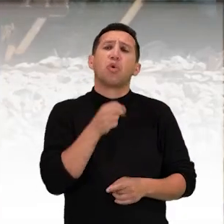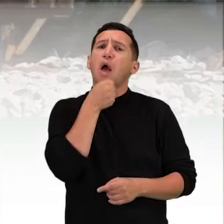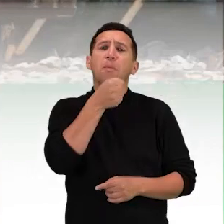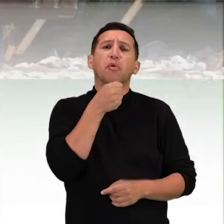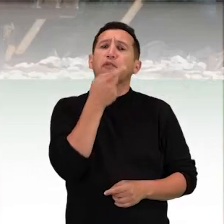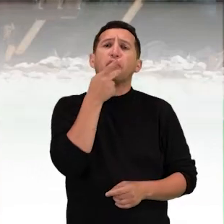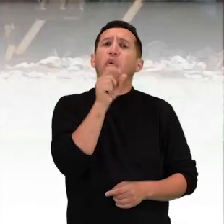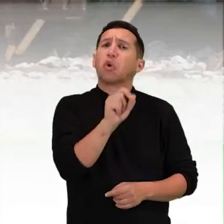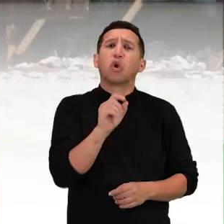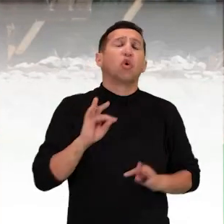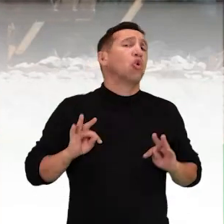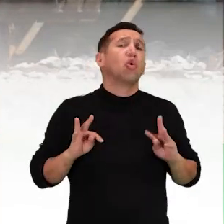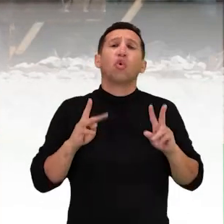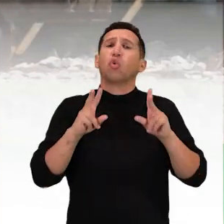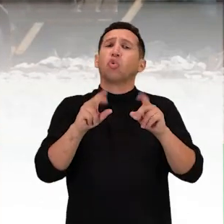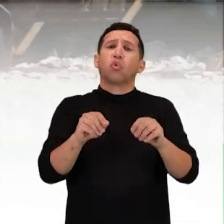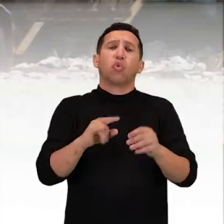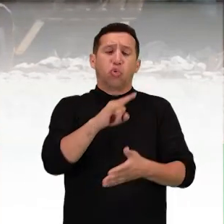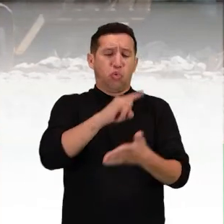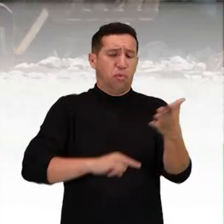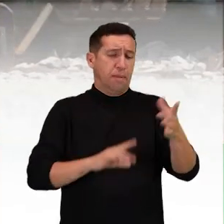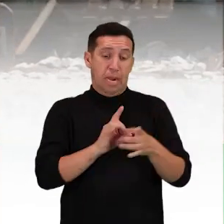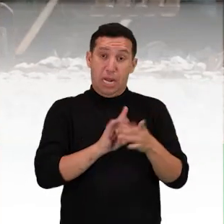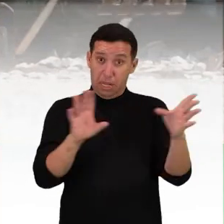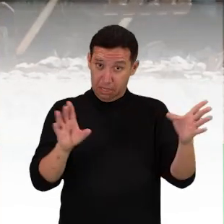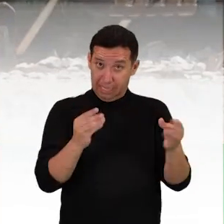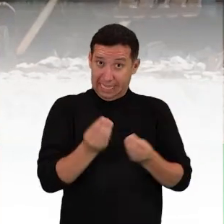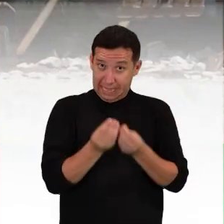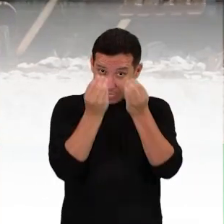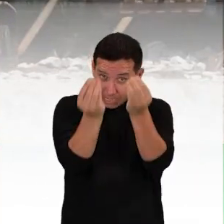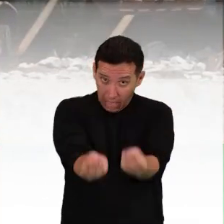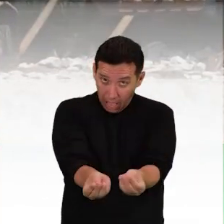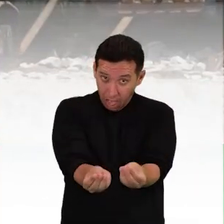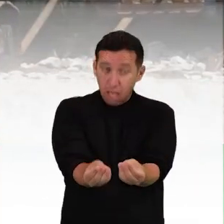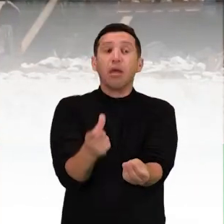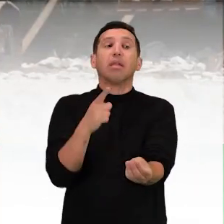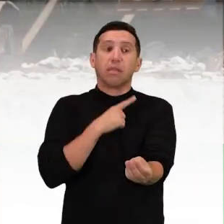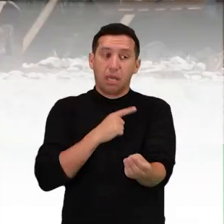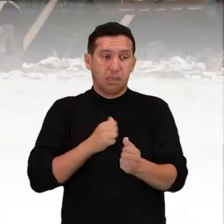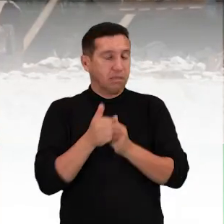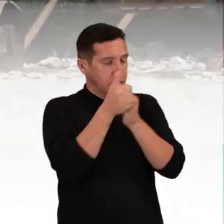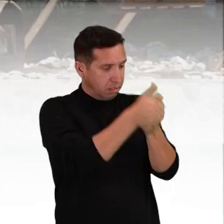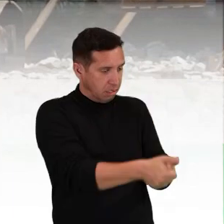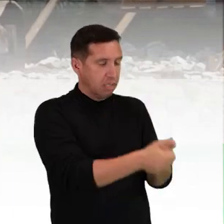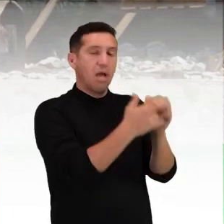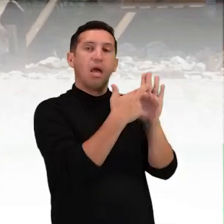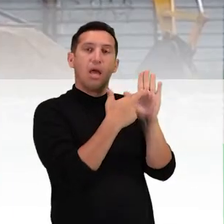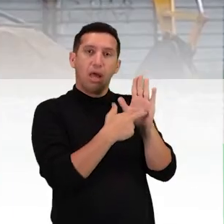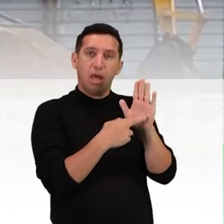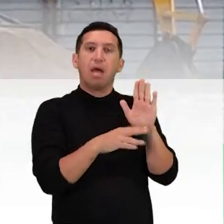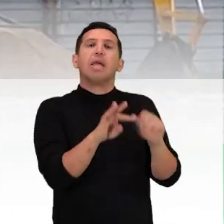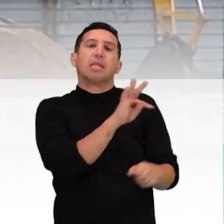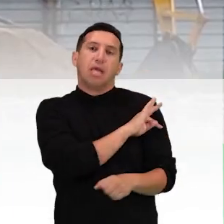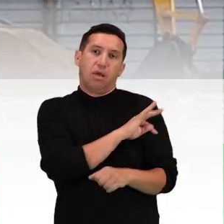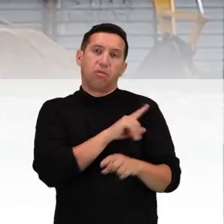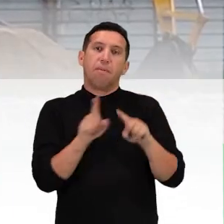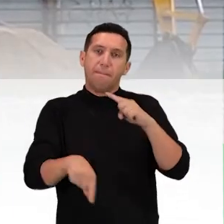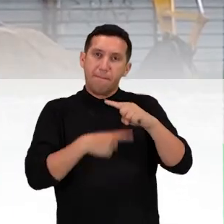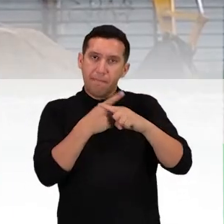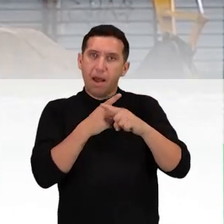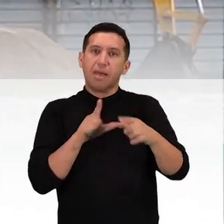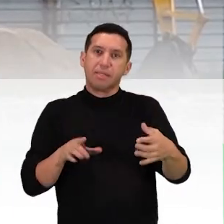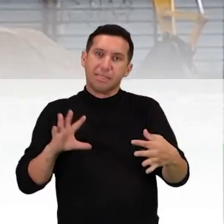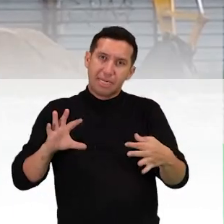ainda respondeu à reportagem, assegurando que todo licenciamento ambiental concedido segue rigor técnico e legal,